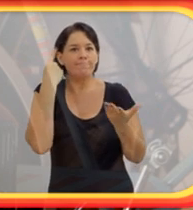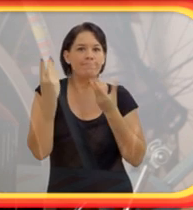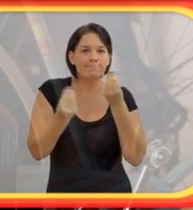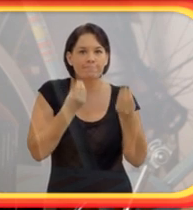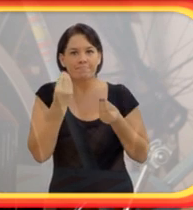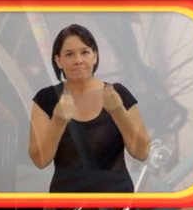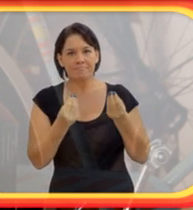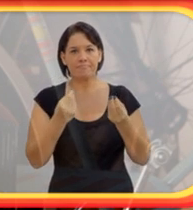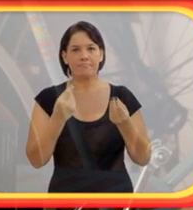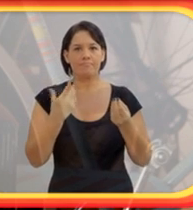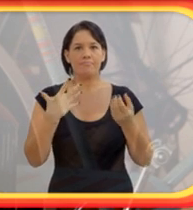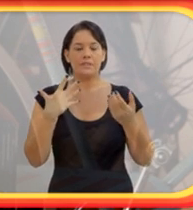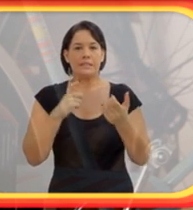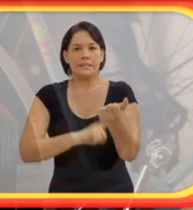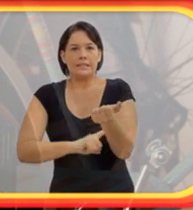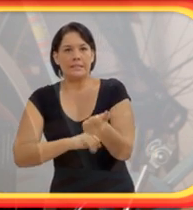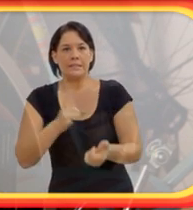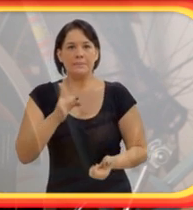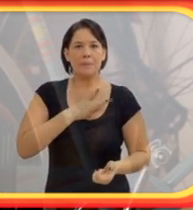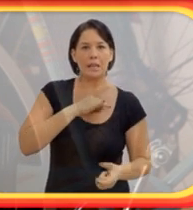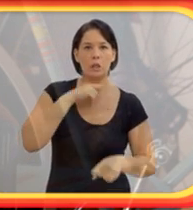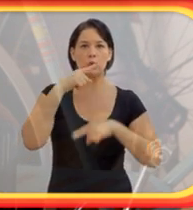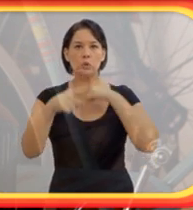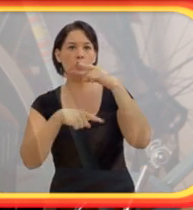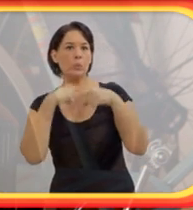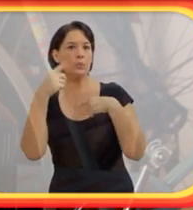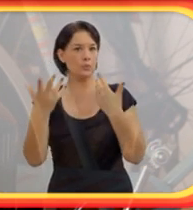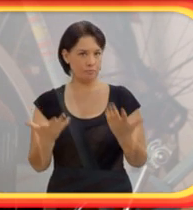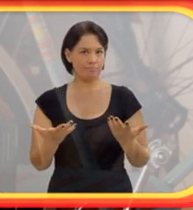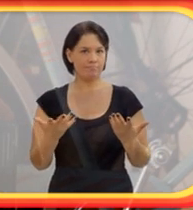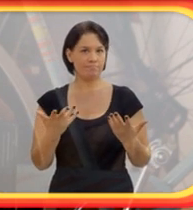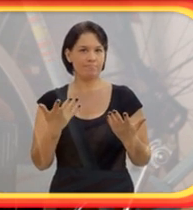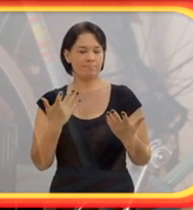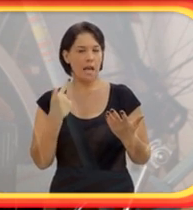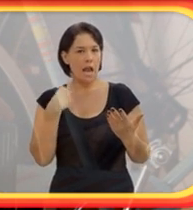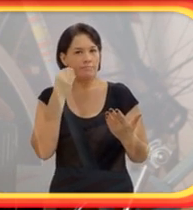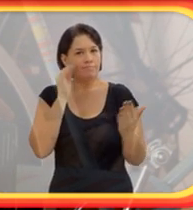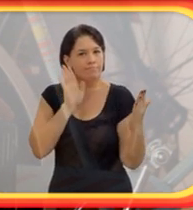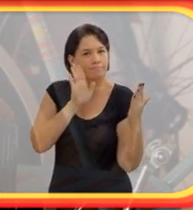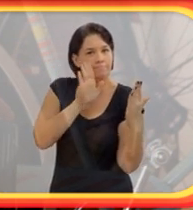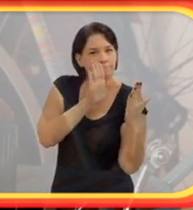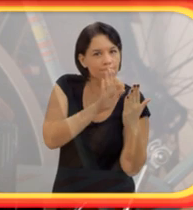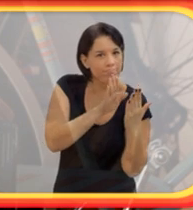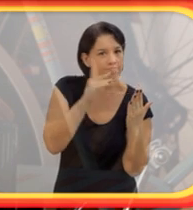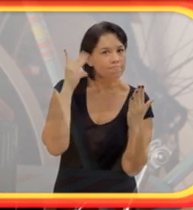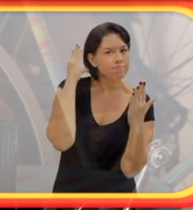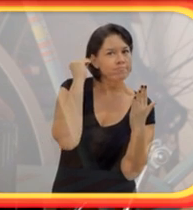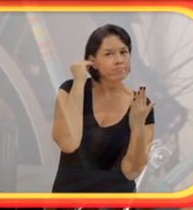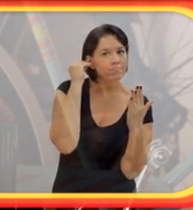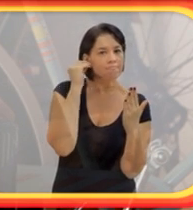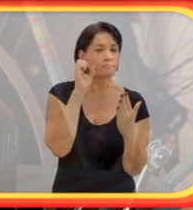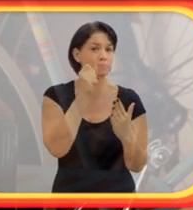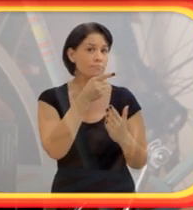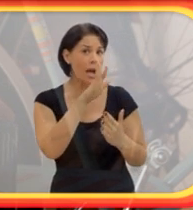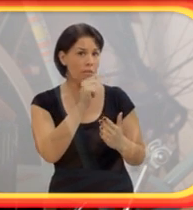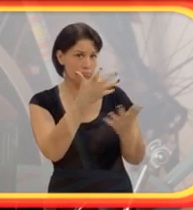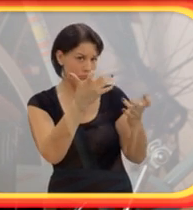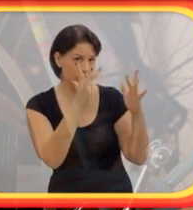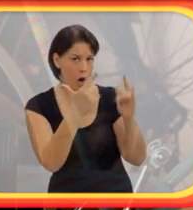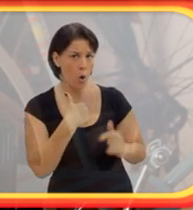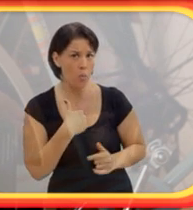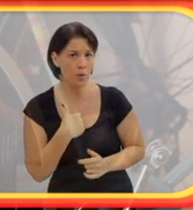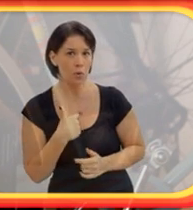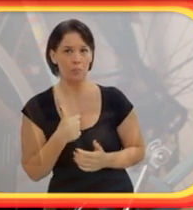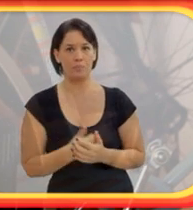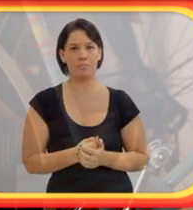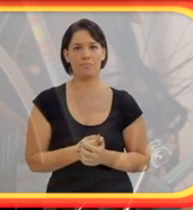falei, Sandra, quer se namorar comigo? E ela olhou para trás lentamente e disse para mim assim, como Eduardo, não